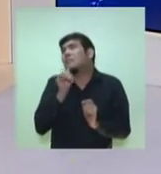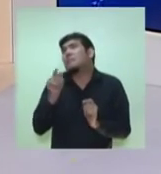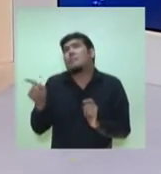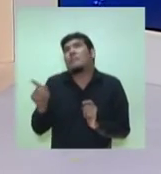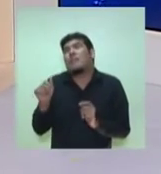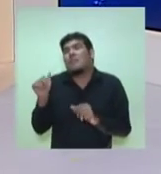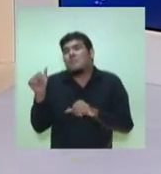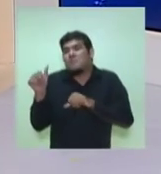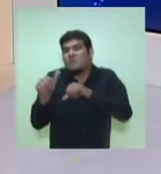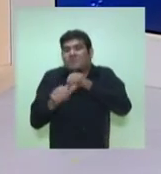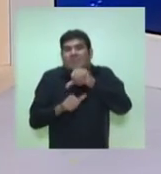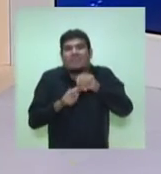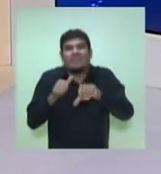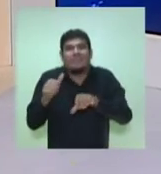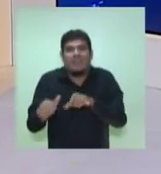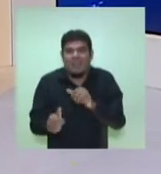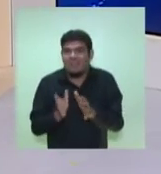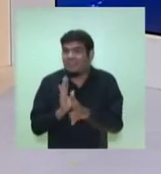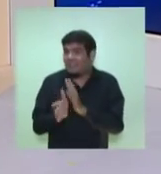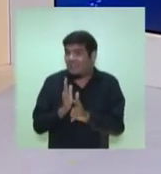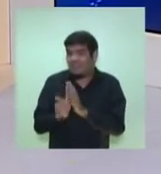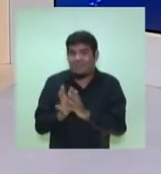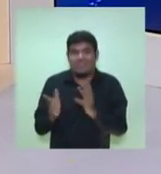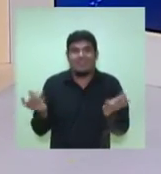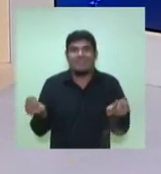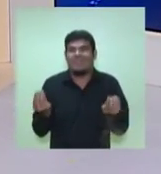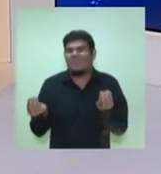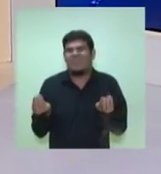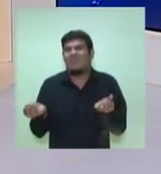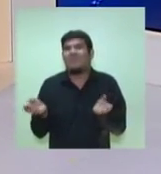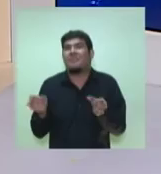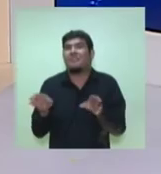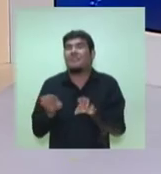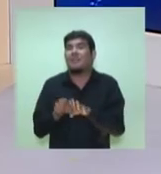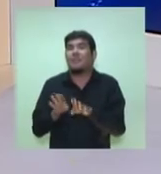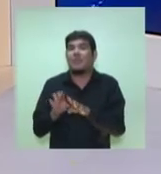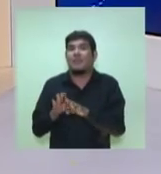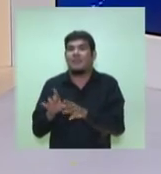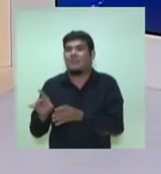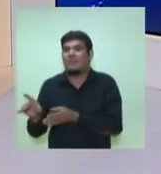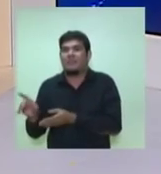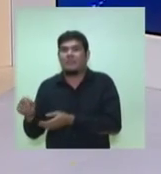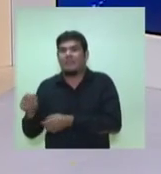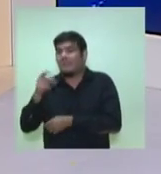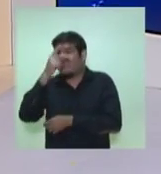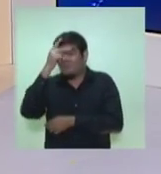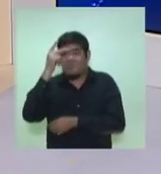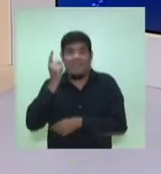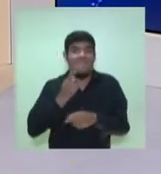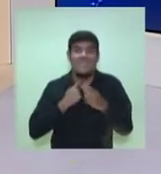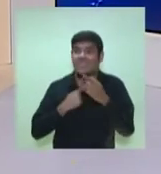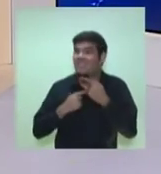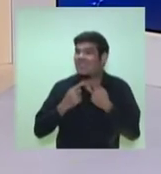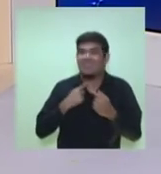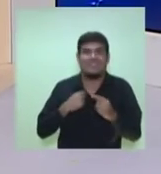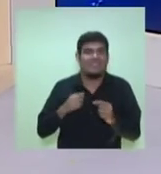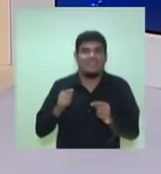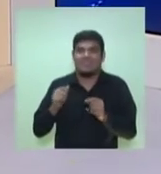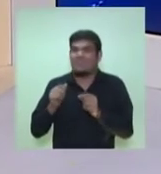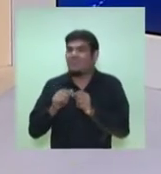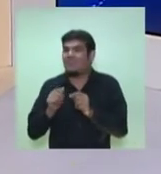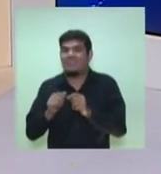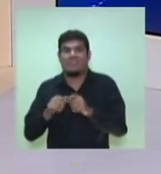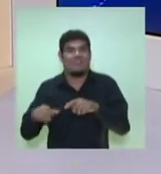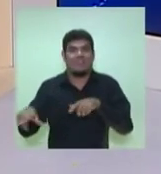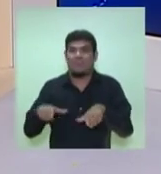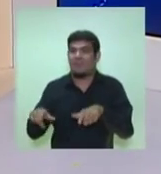revitalizar o centro e, desta forma, atrair investimentos para que possa ser criado renda e emprego naquela área da cidade de